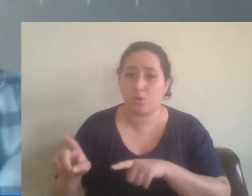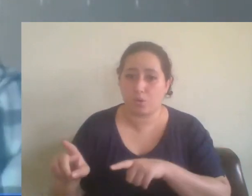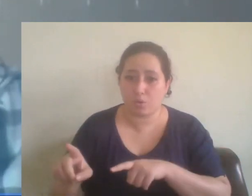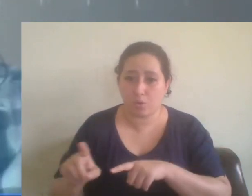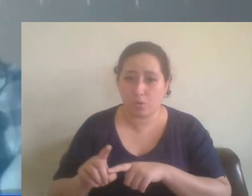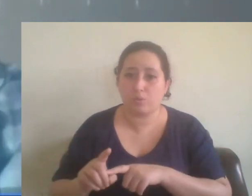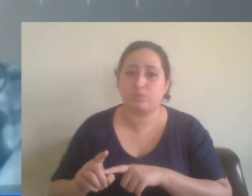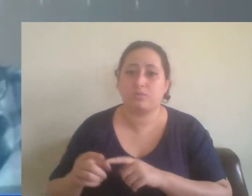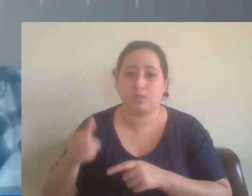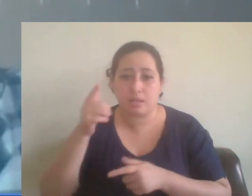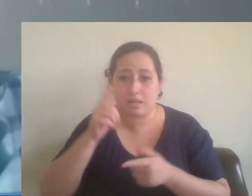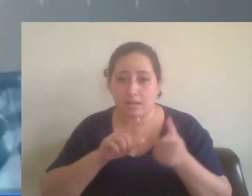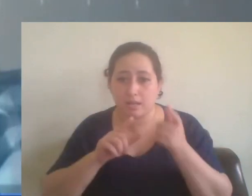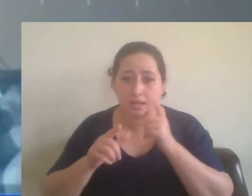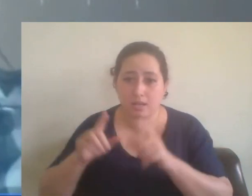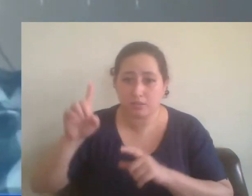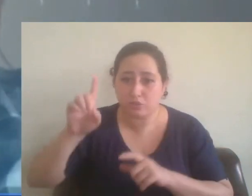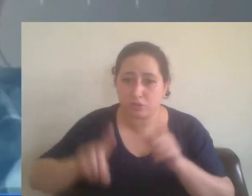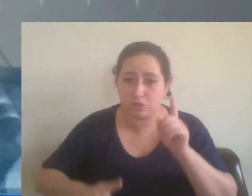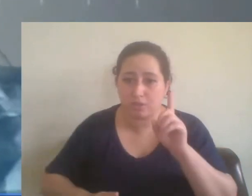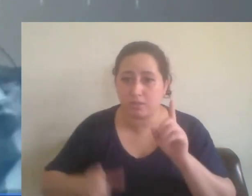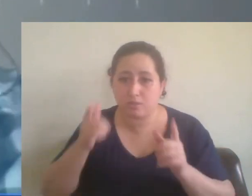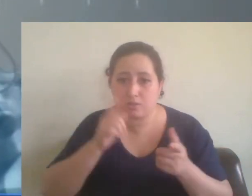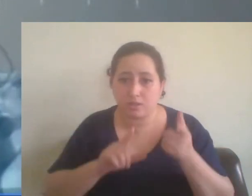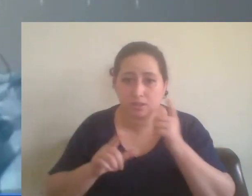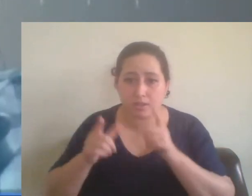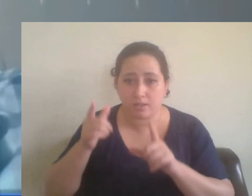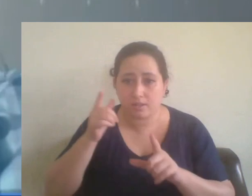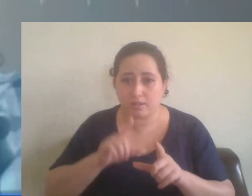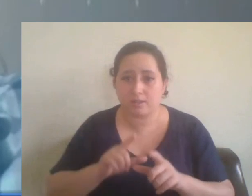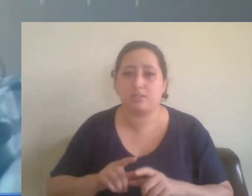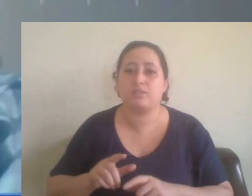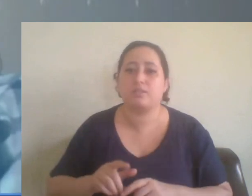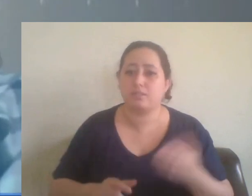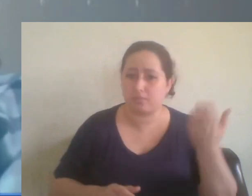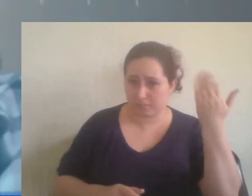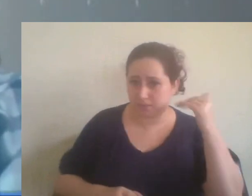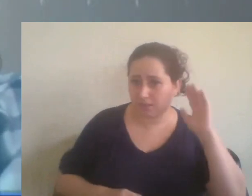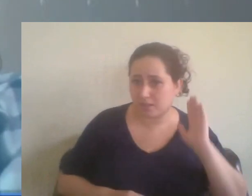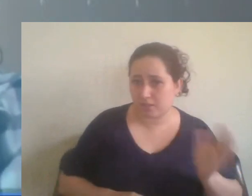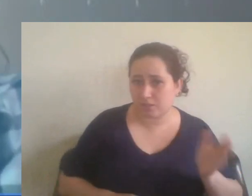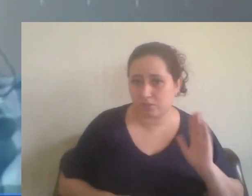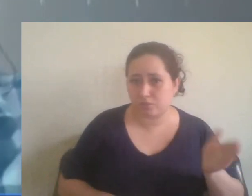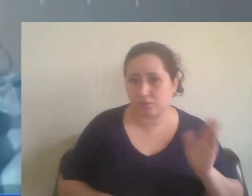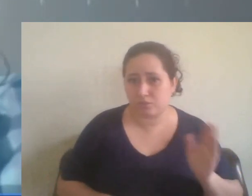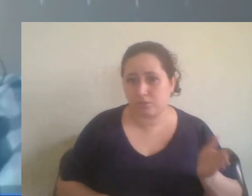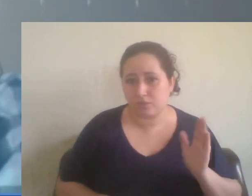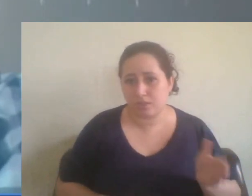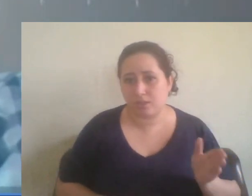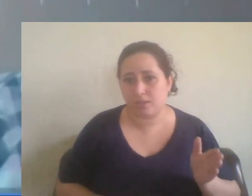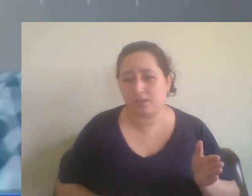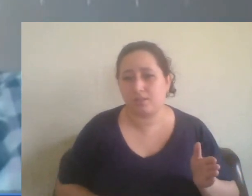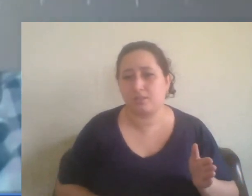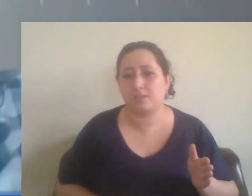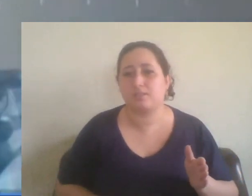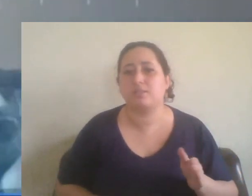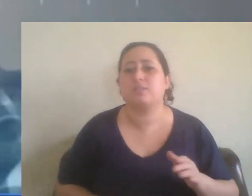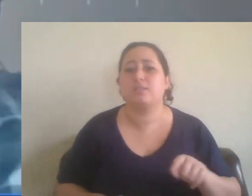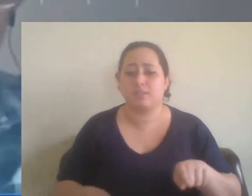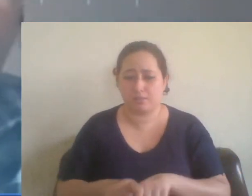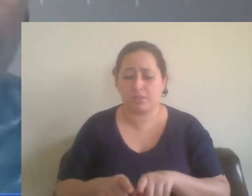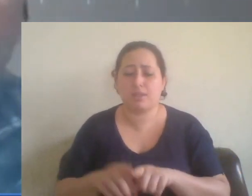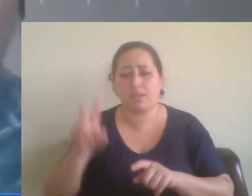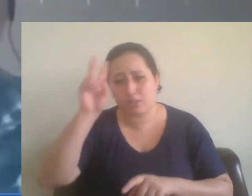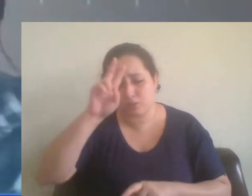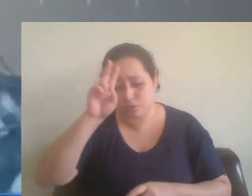conquistas, a esses direitos, também já estiveram na história e estão novamente na história.